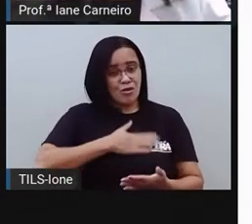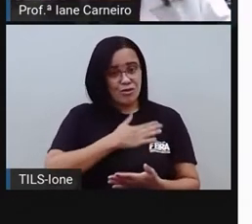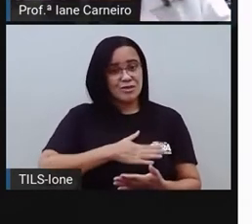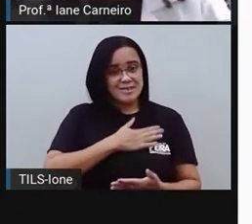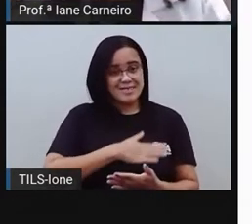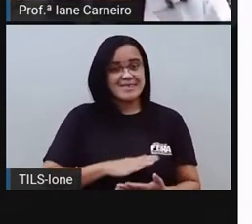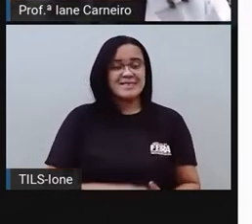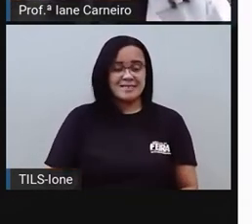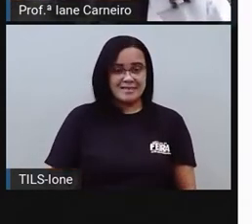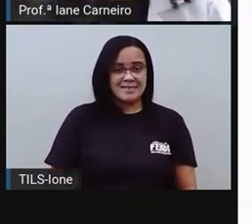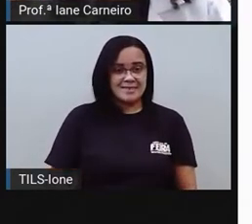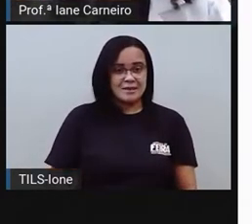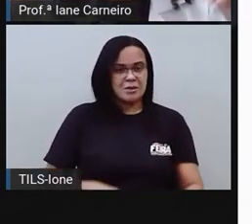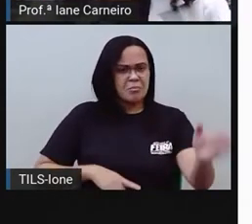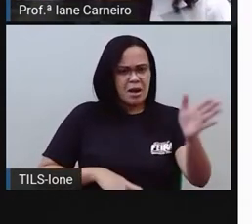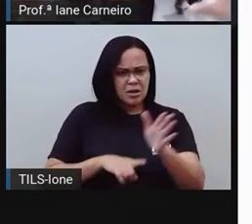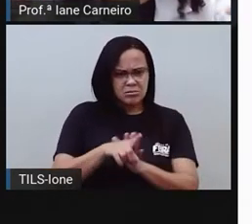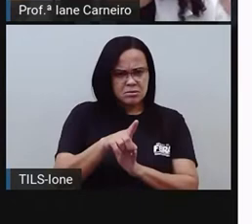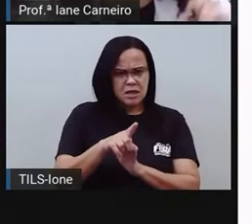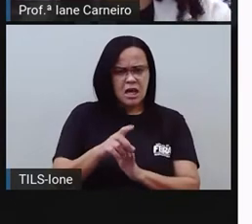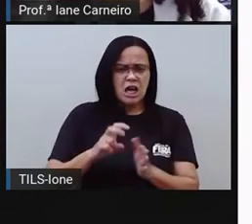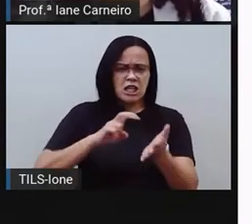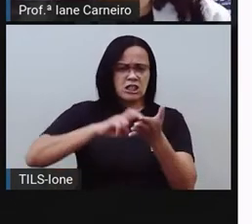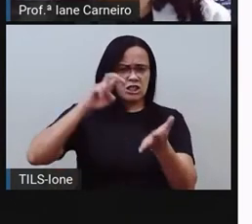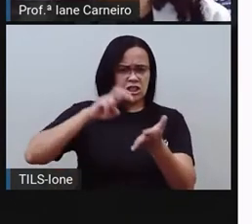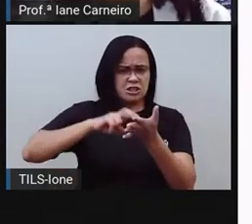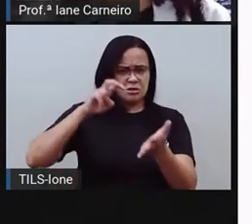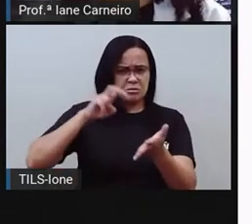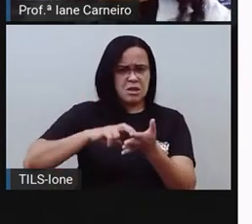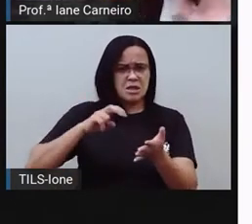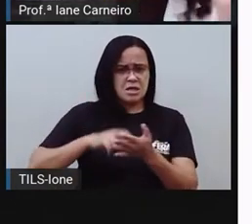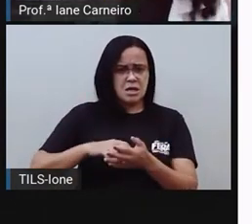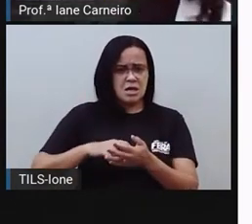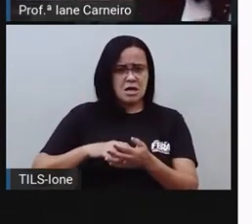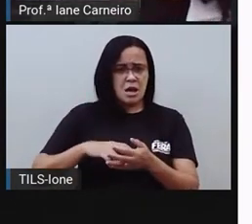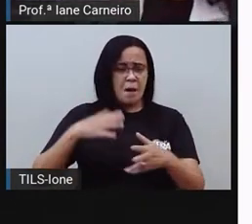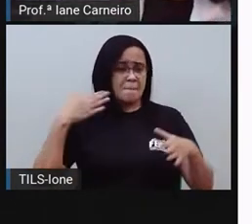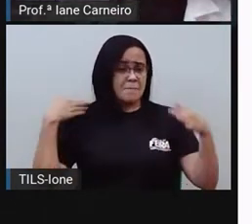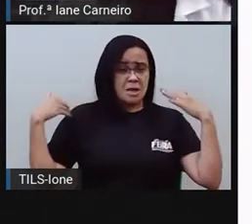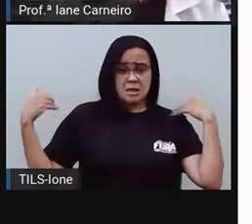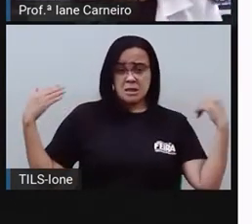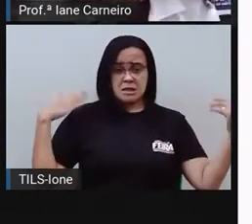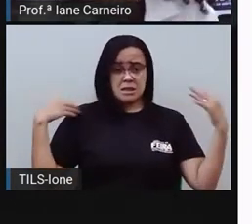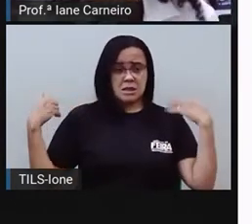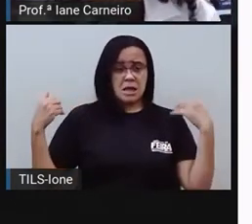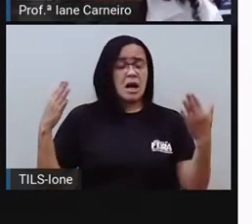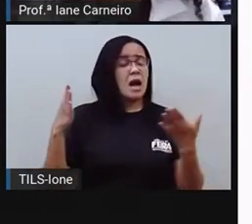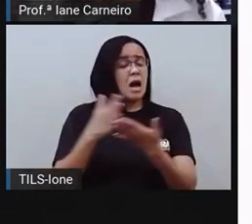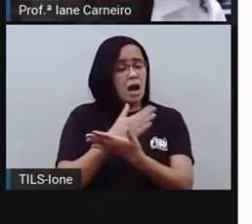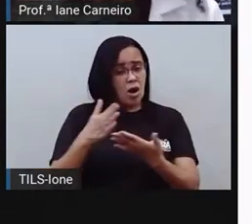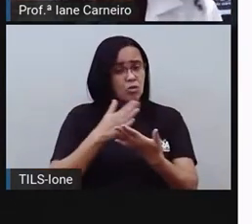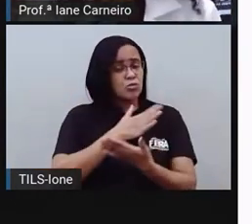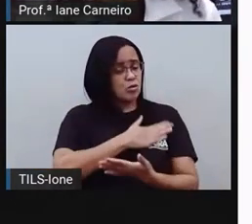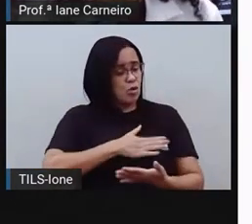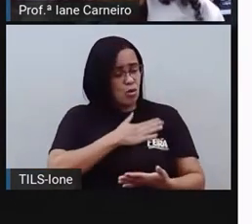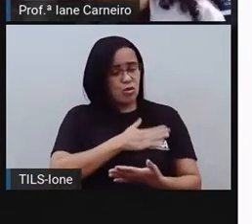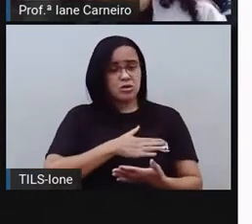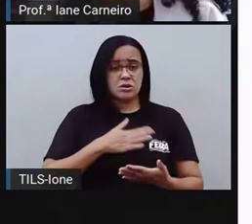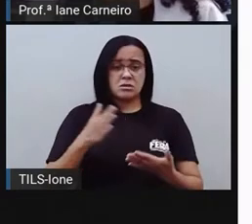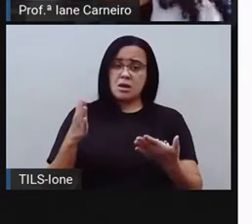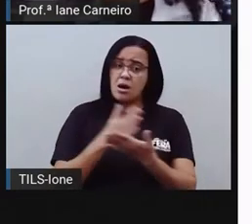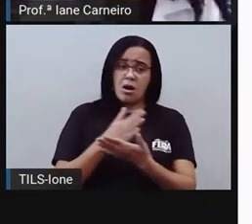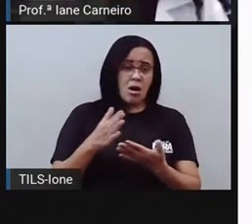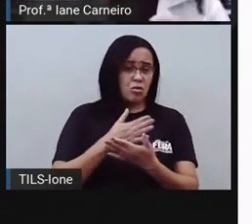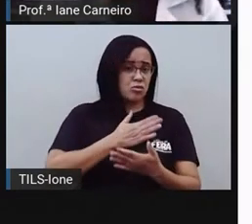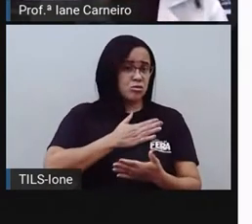manhã, de passear durante o dia? Vão ter uns que gostam e outros não. Quem gosta de azul,